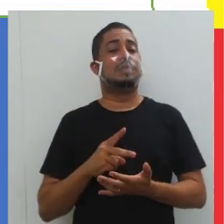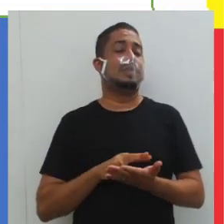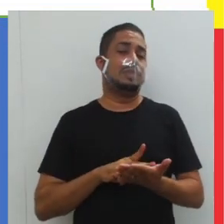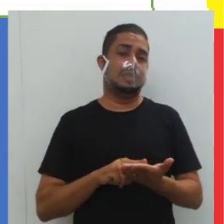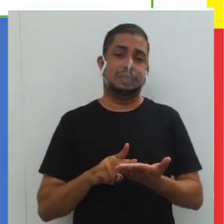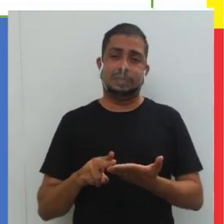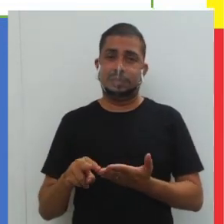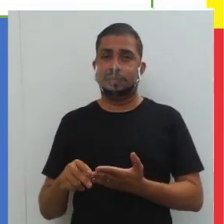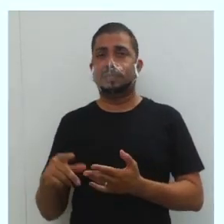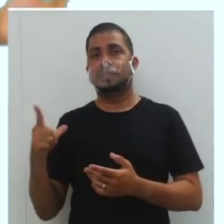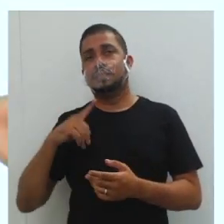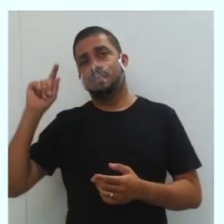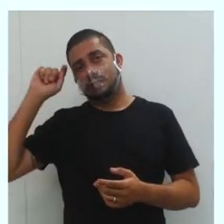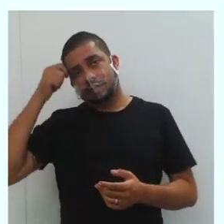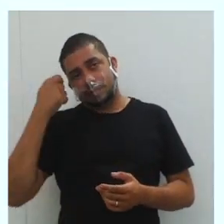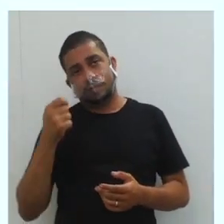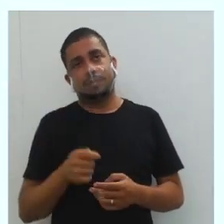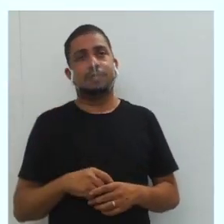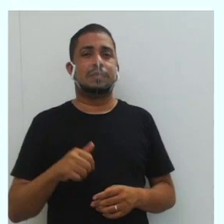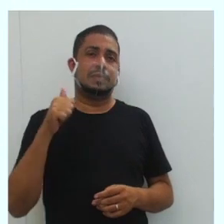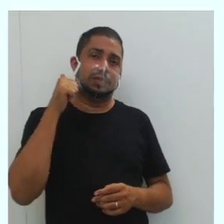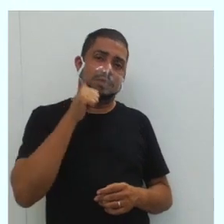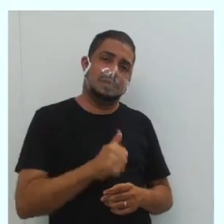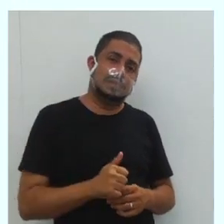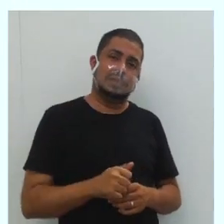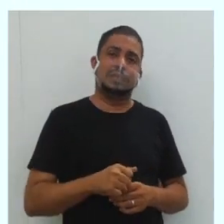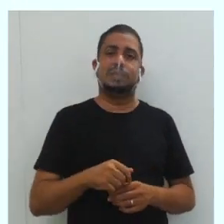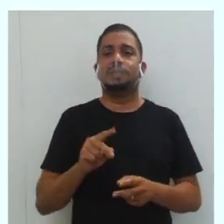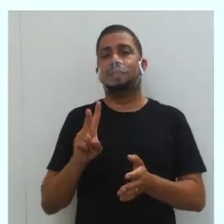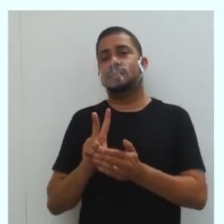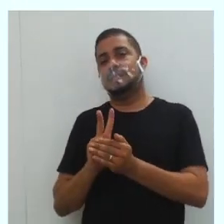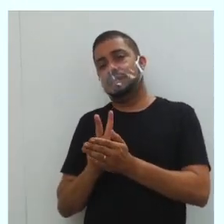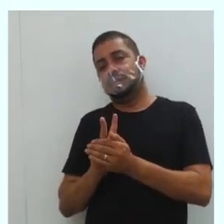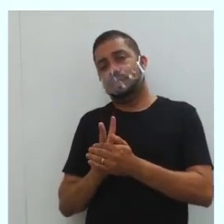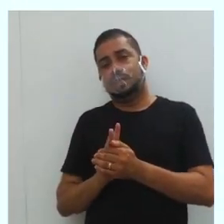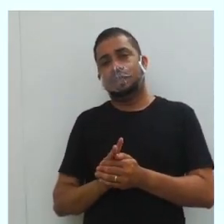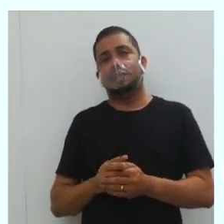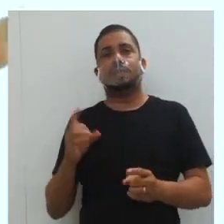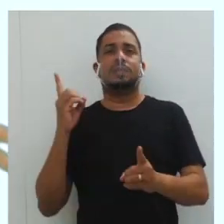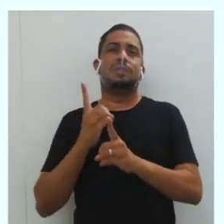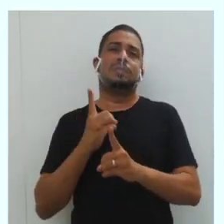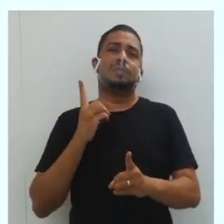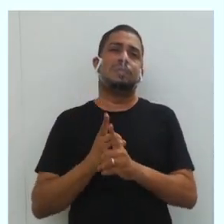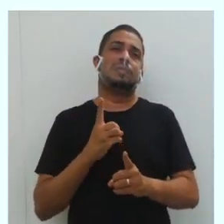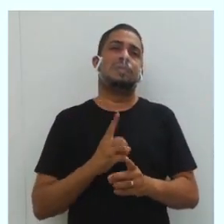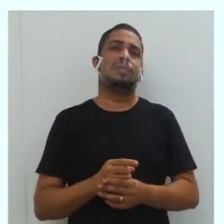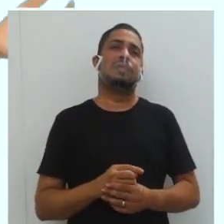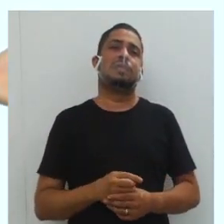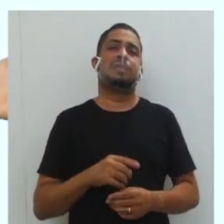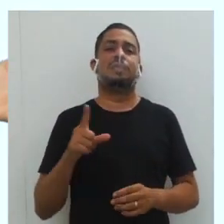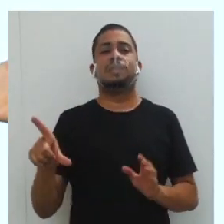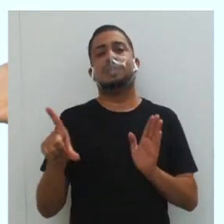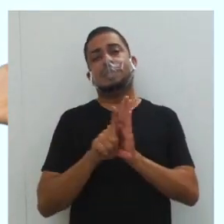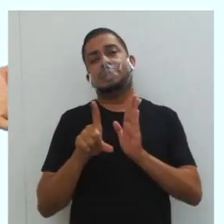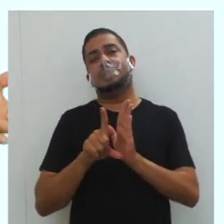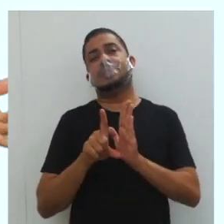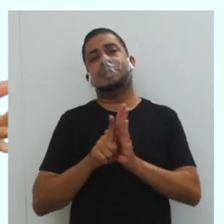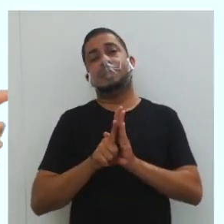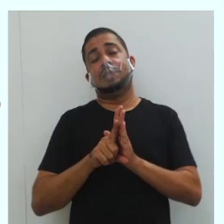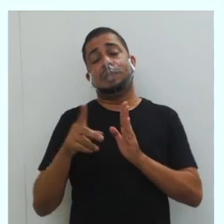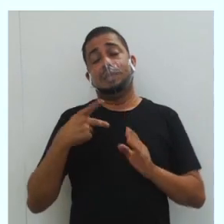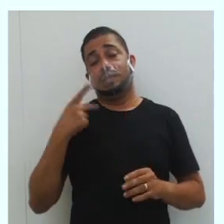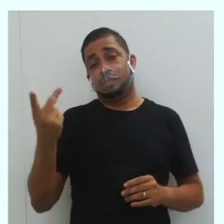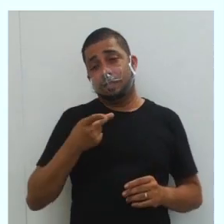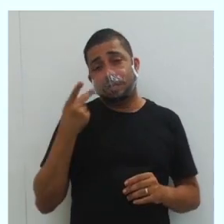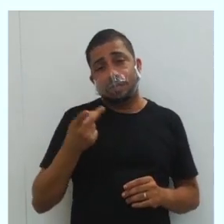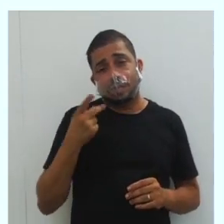Entre tantos, eu citei o negro, a mulher e o índio. Então, vamos encontrar o quê? É o quê? Esta lei, esta lei